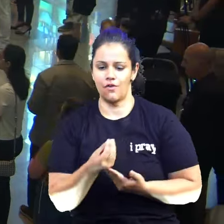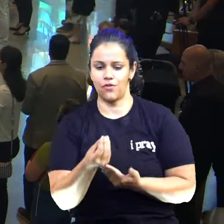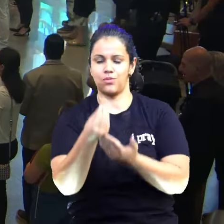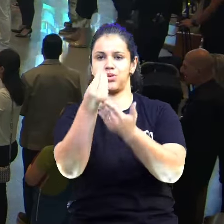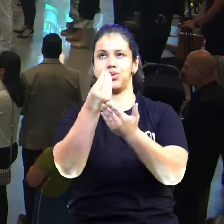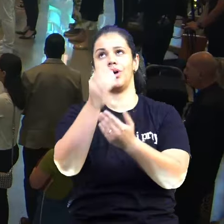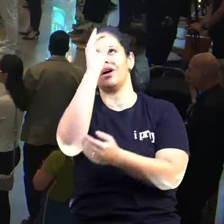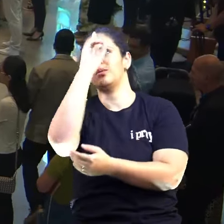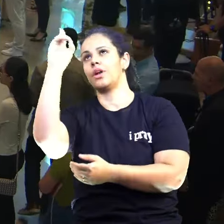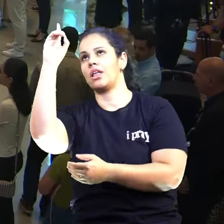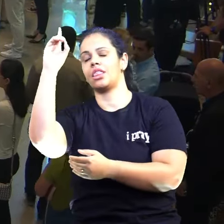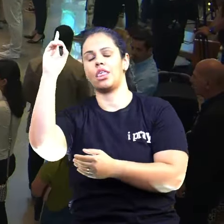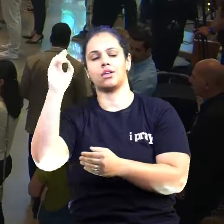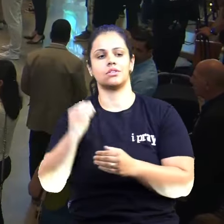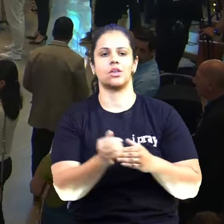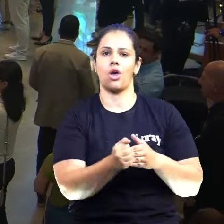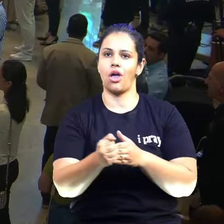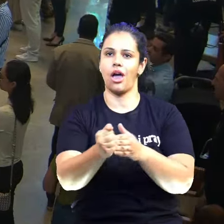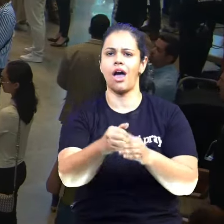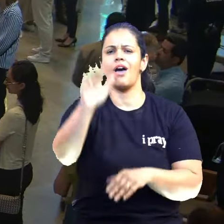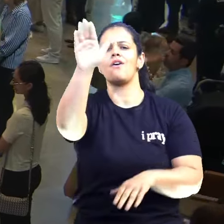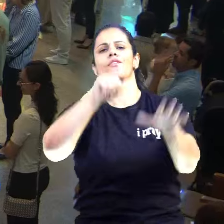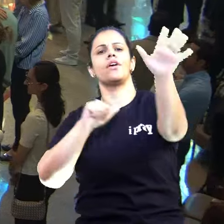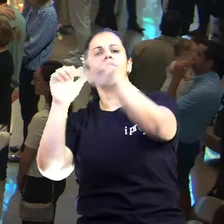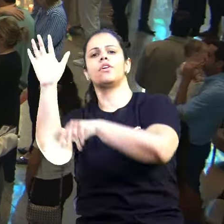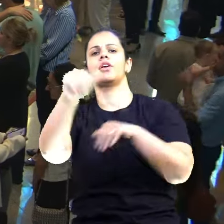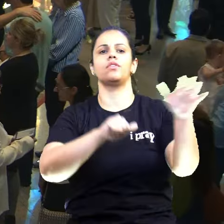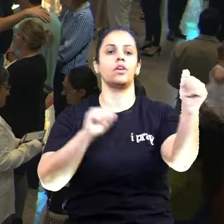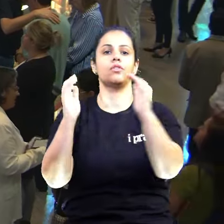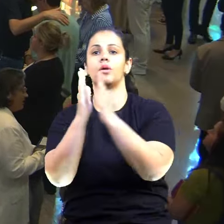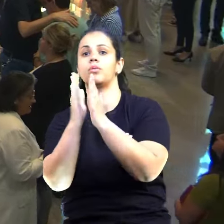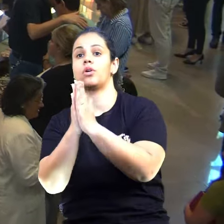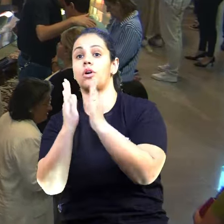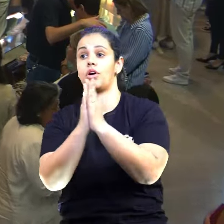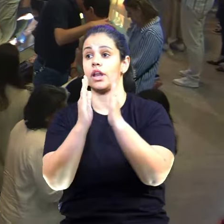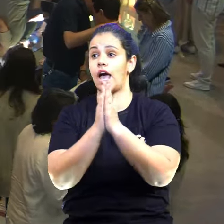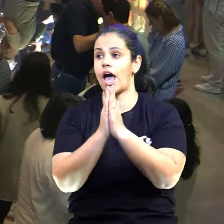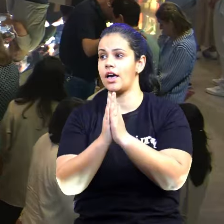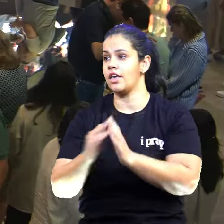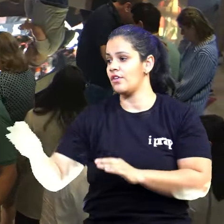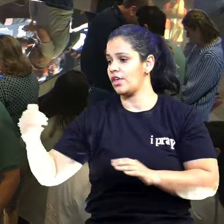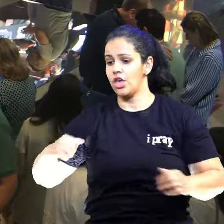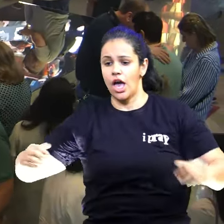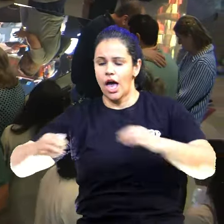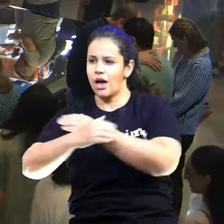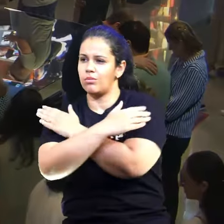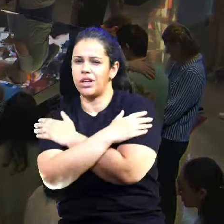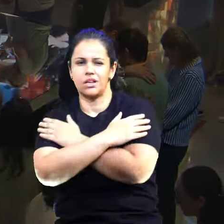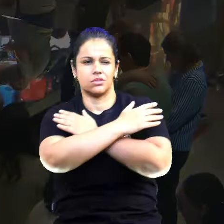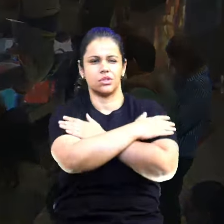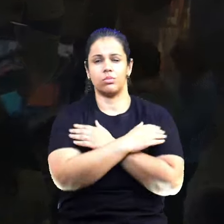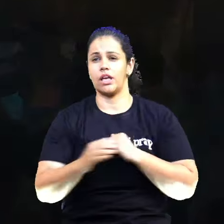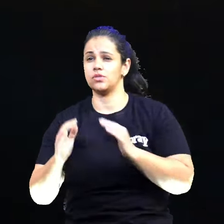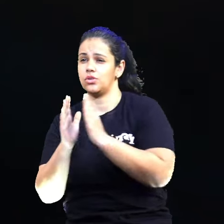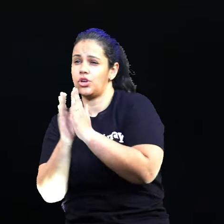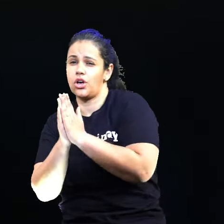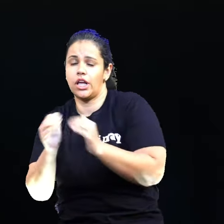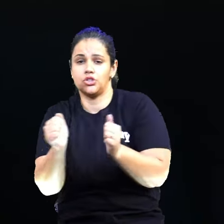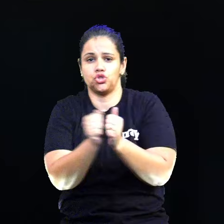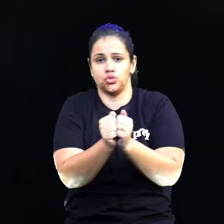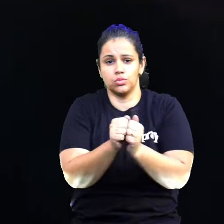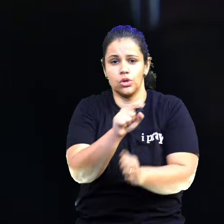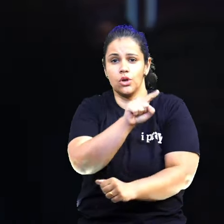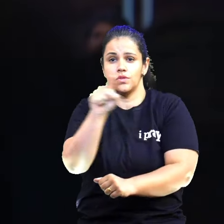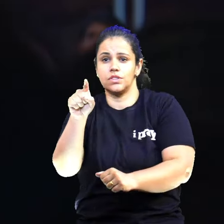com você, vem para cá, vem para cá, eu quero orar com você, eu queria pedir a nossa equipe, abraçar aqui essas pessoas, você vai receber um